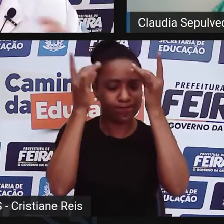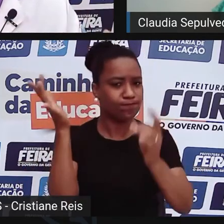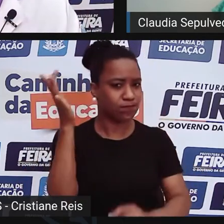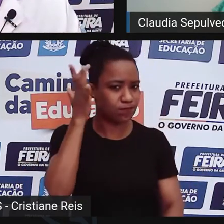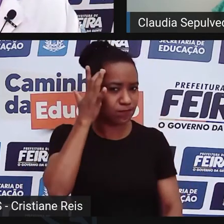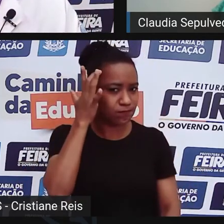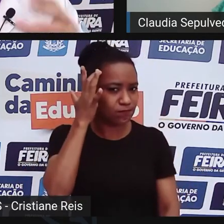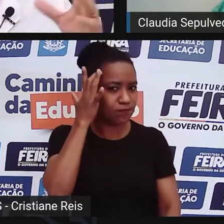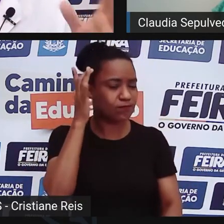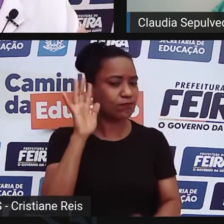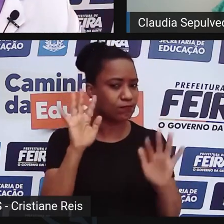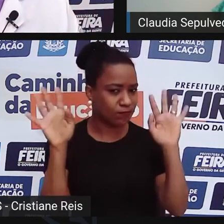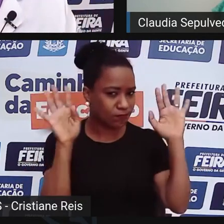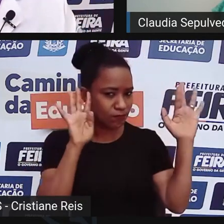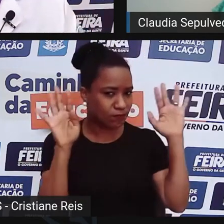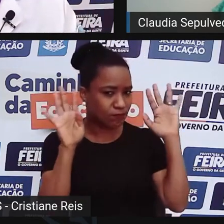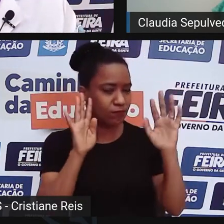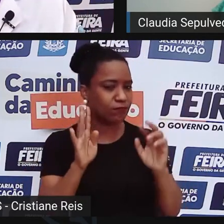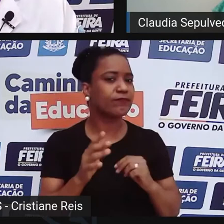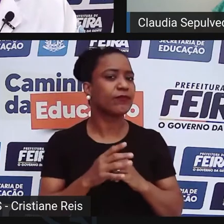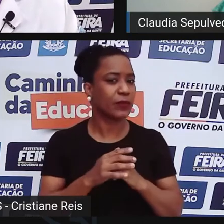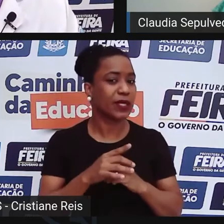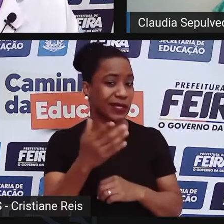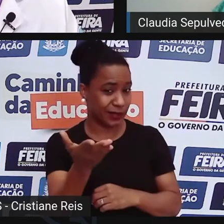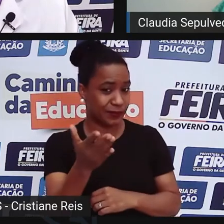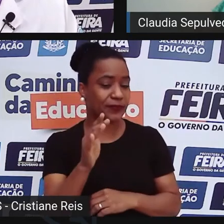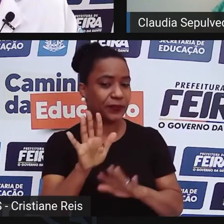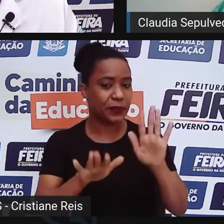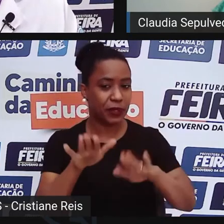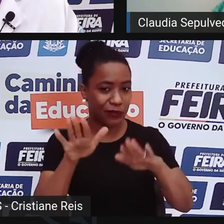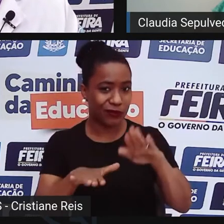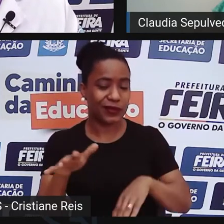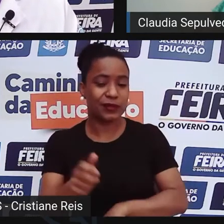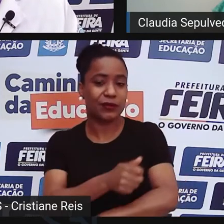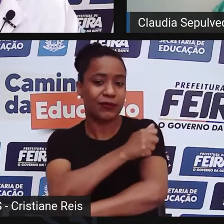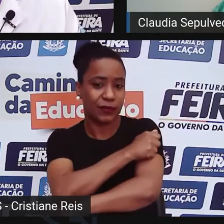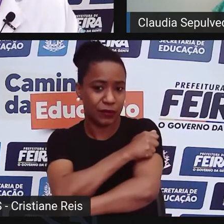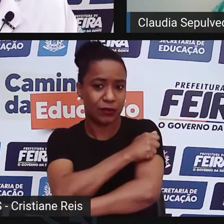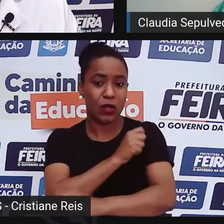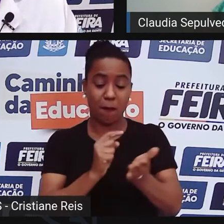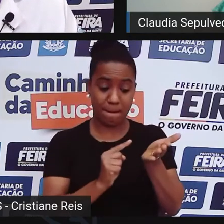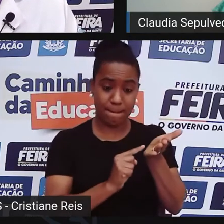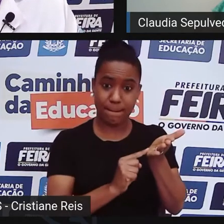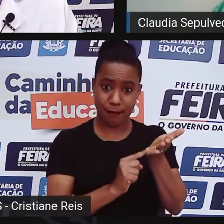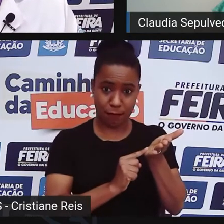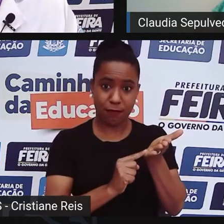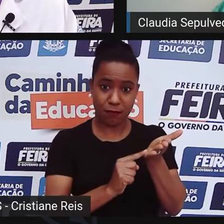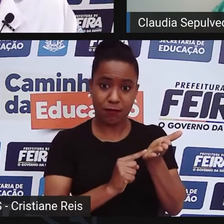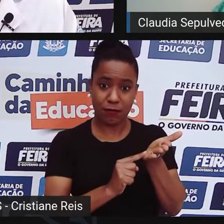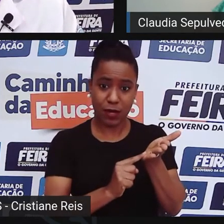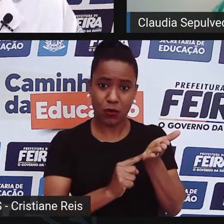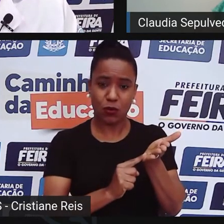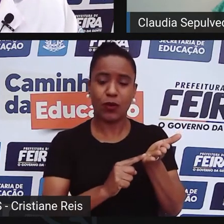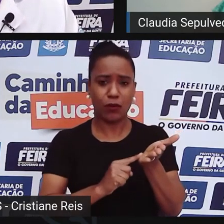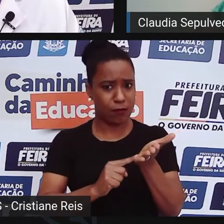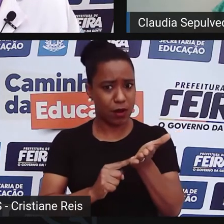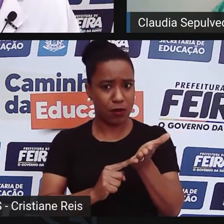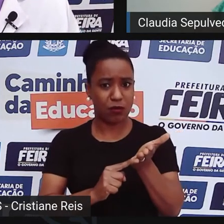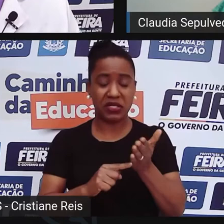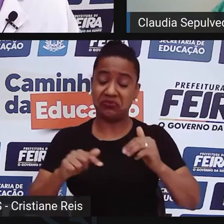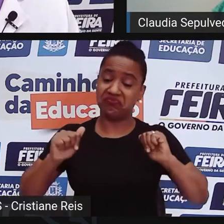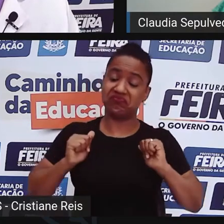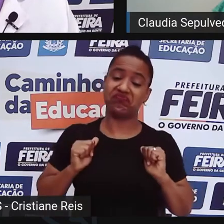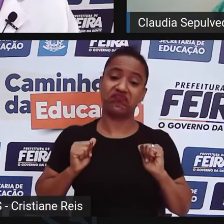também para todos, se a pessoa, por exemplo, um aluno nosso aqui, ele se considera branco, ele tem como lutar contra isso também, né?